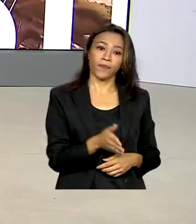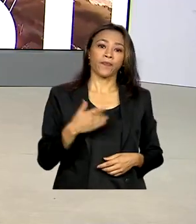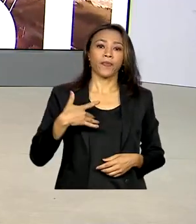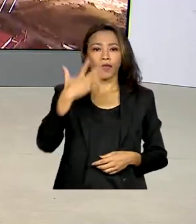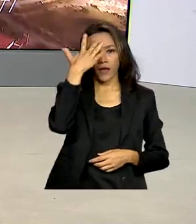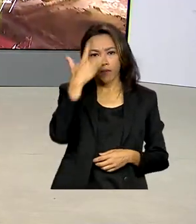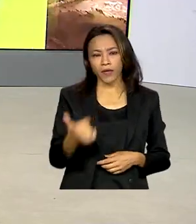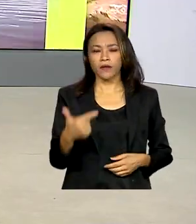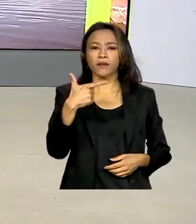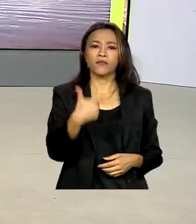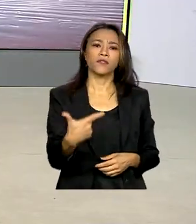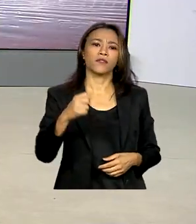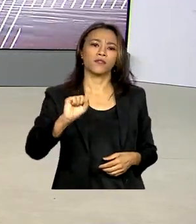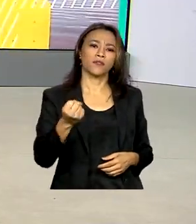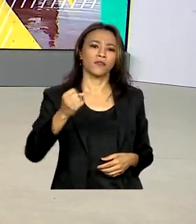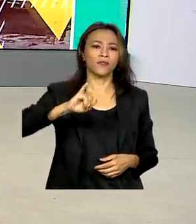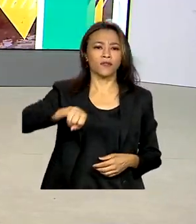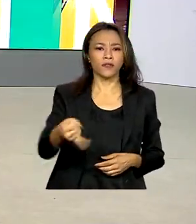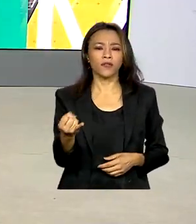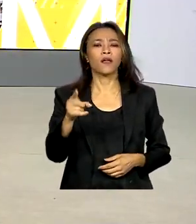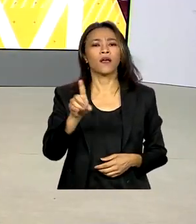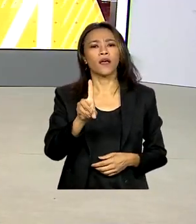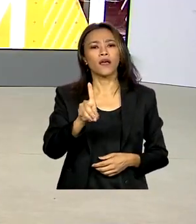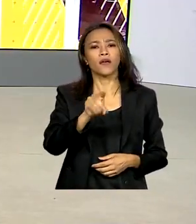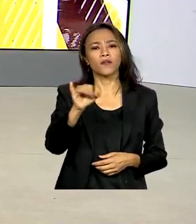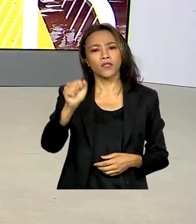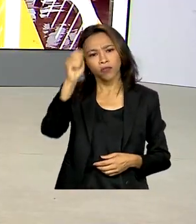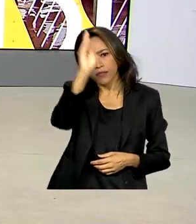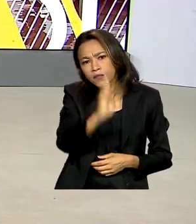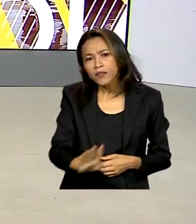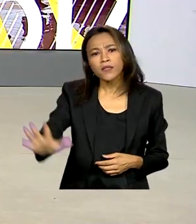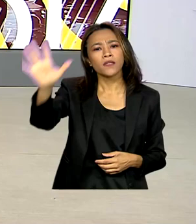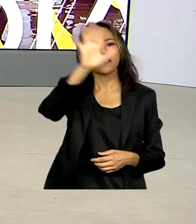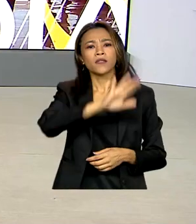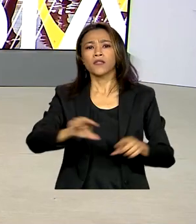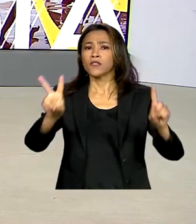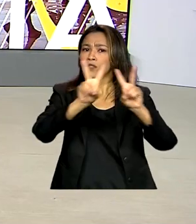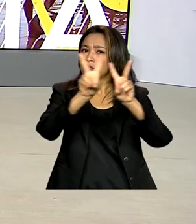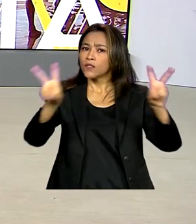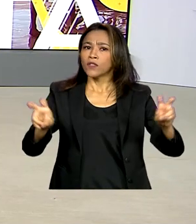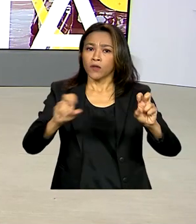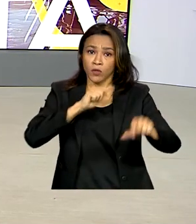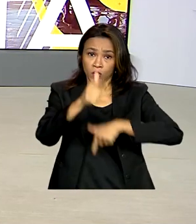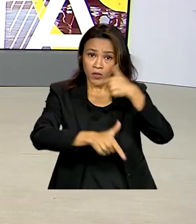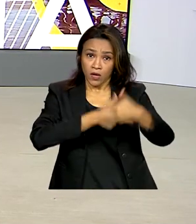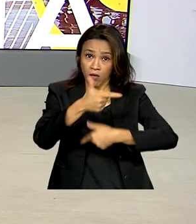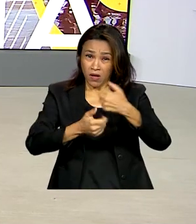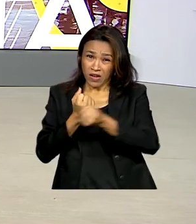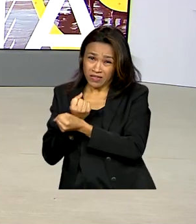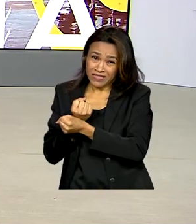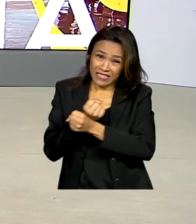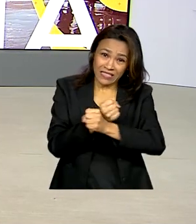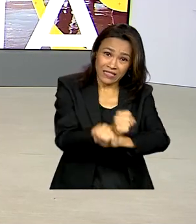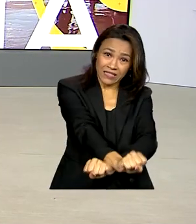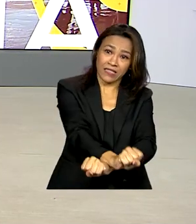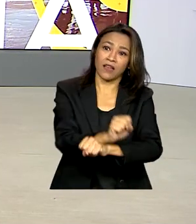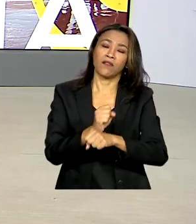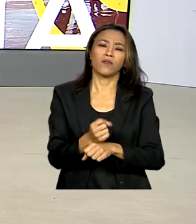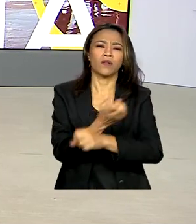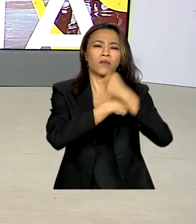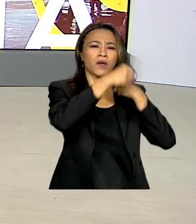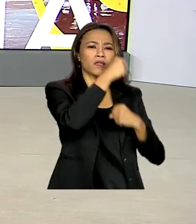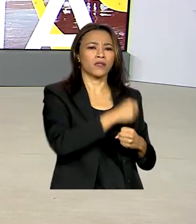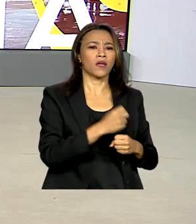28 de janeiro, é o Dia Nacional de Combate ao Trabalho Escravo. Só no ano passado, mais de 2